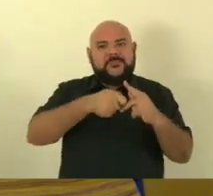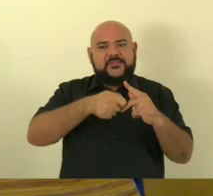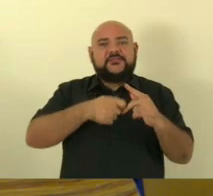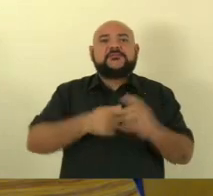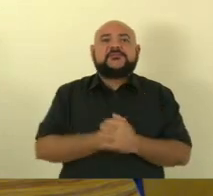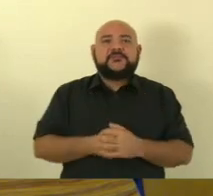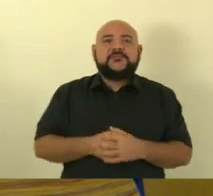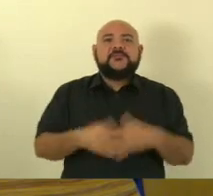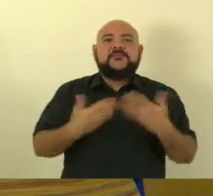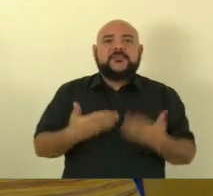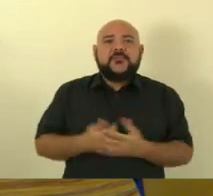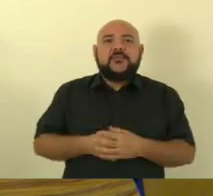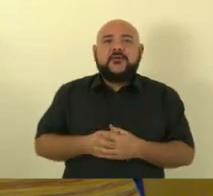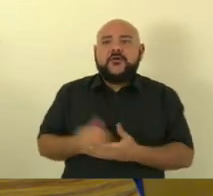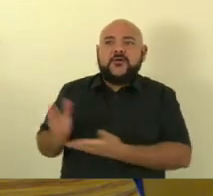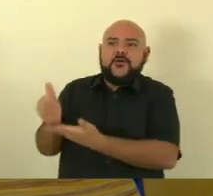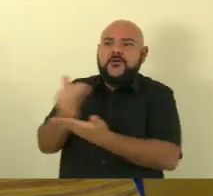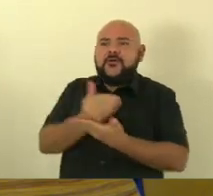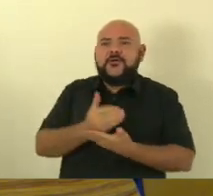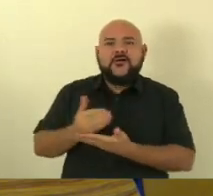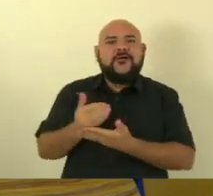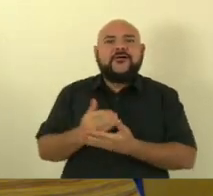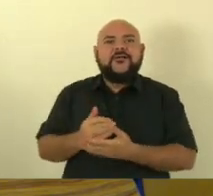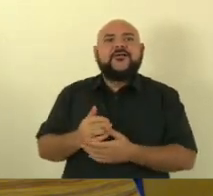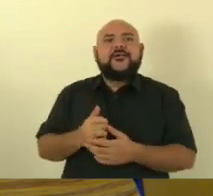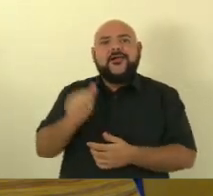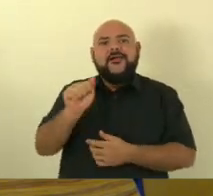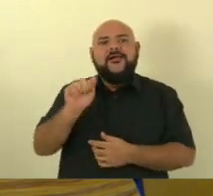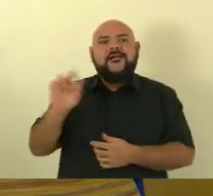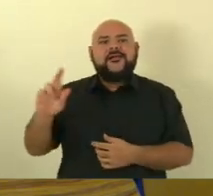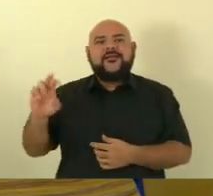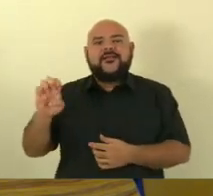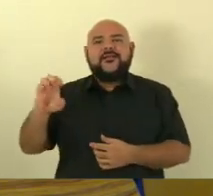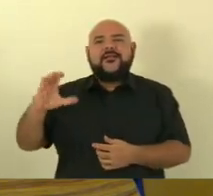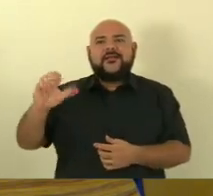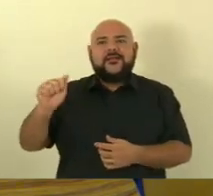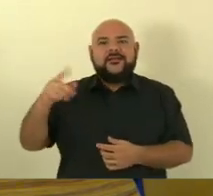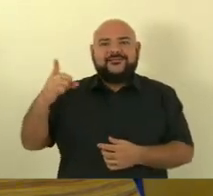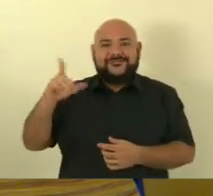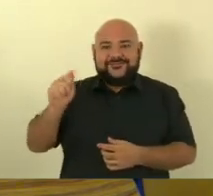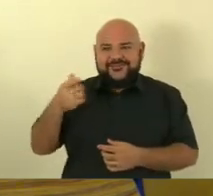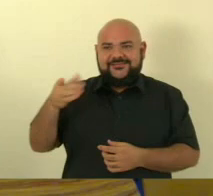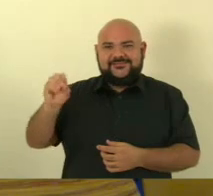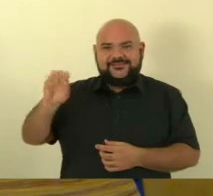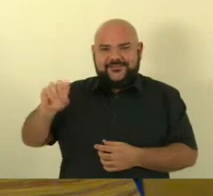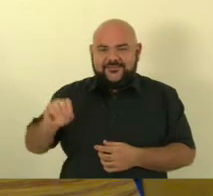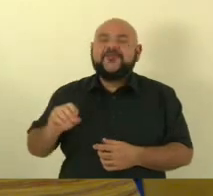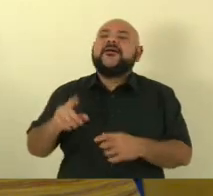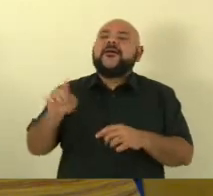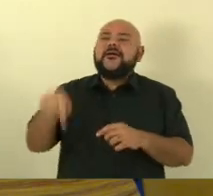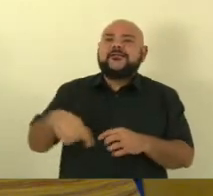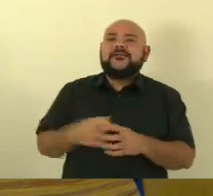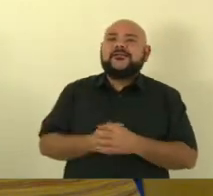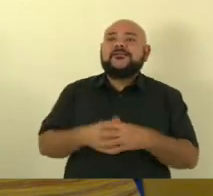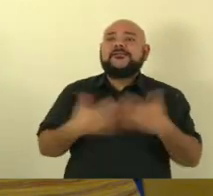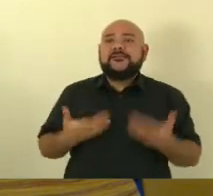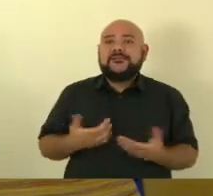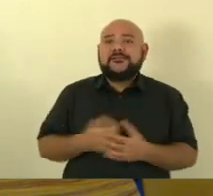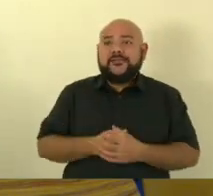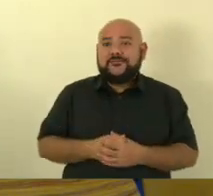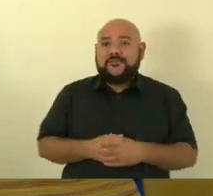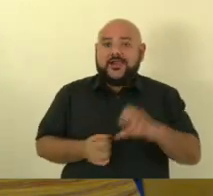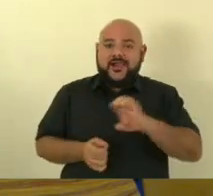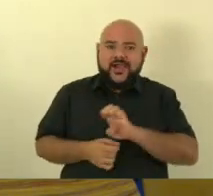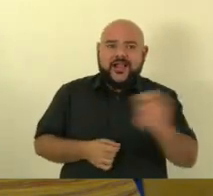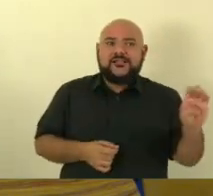arrecadação aqui do estado e aos poucos o projeto da esquerda vai se concretizando de quebrar esse país de aumentar a